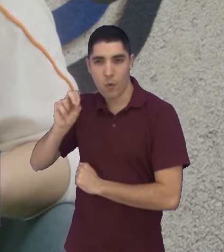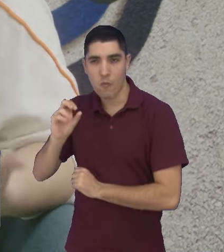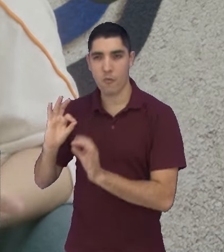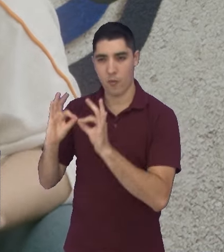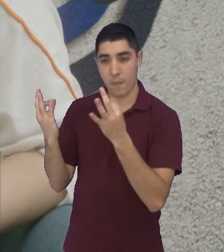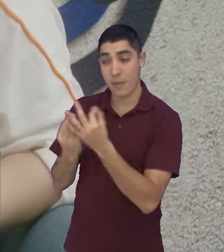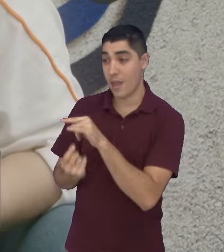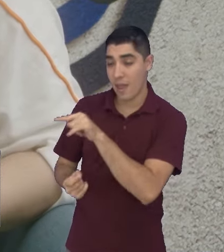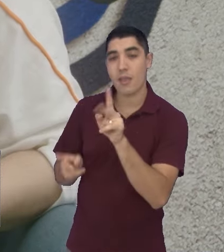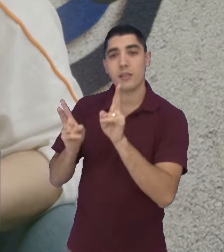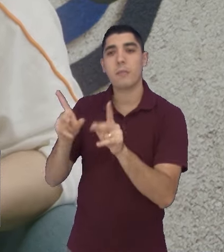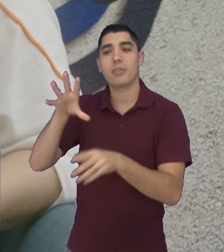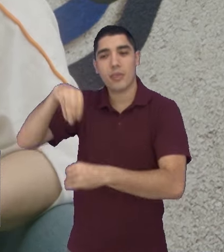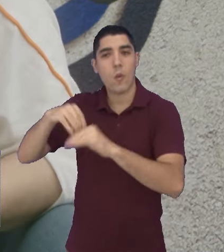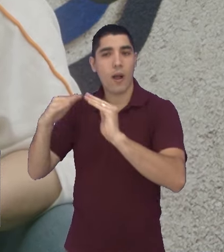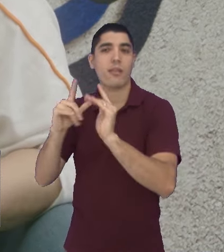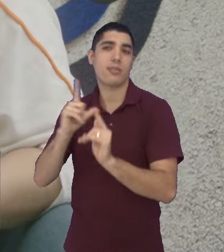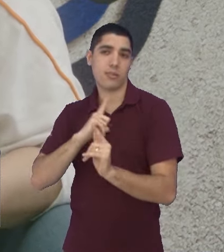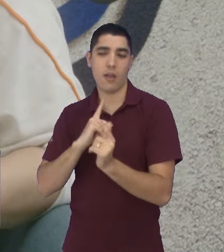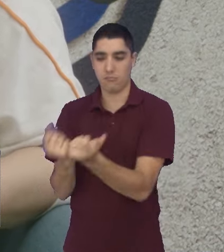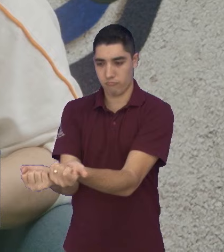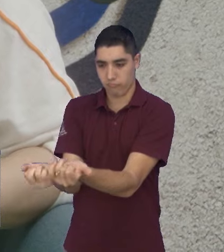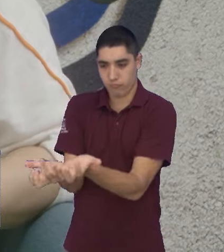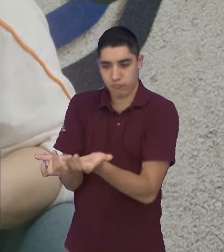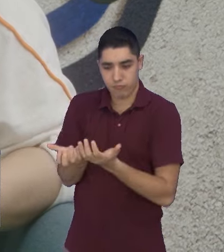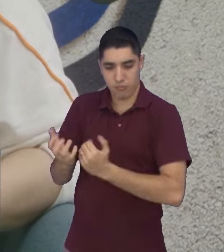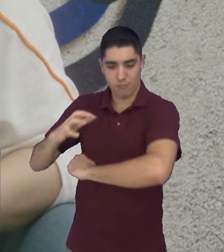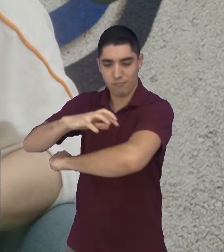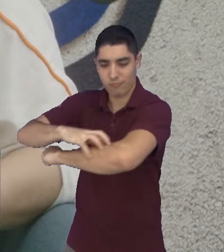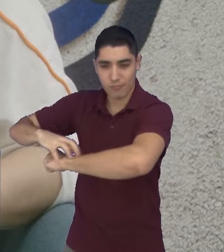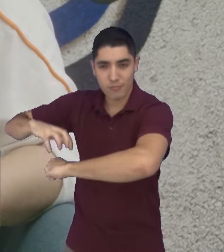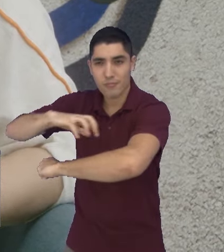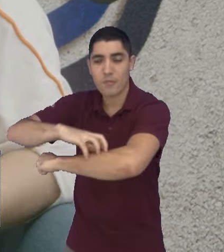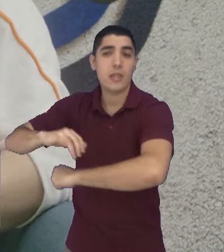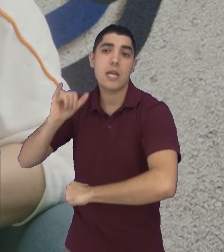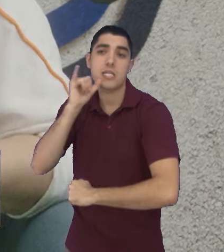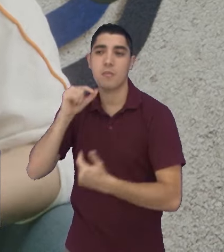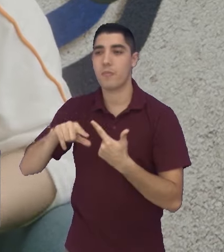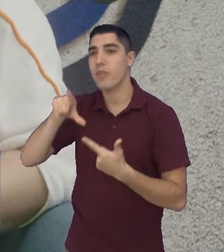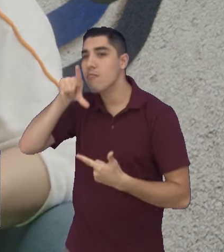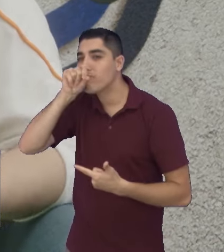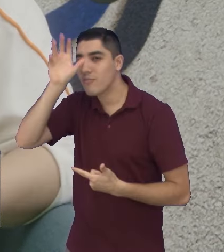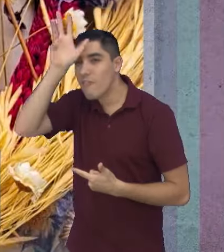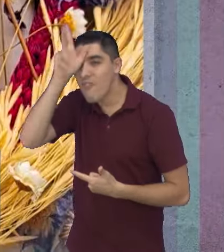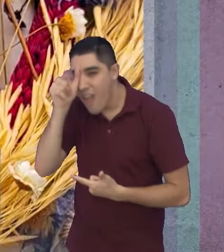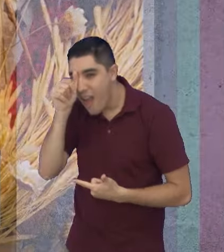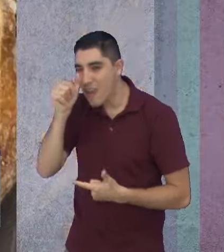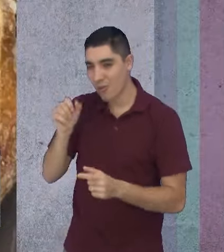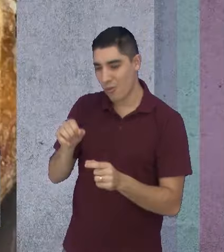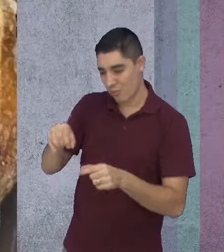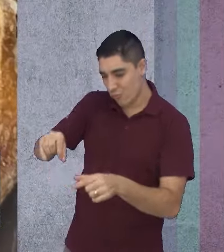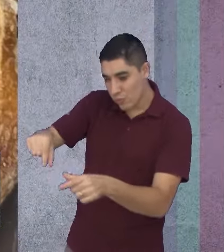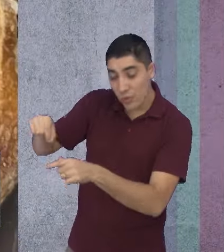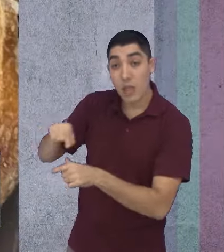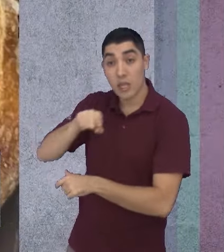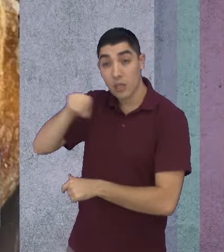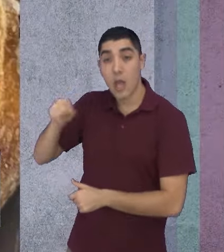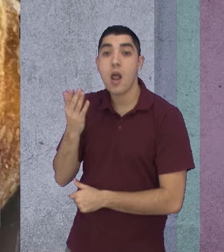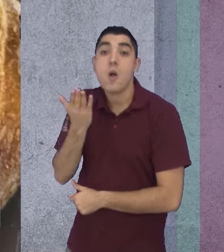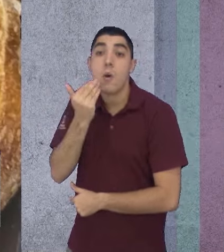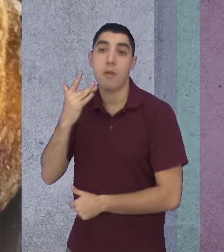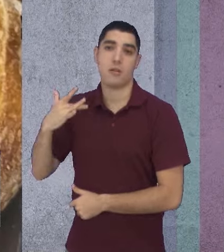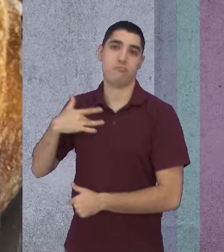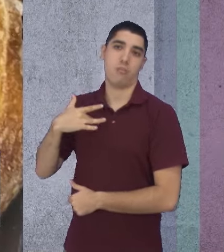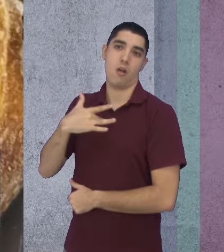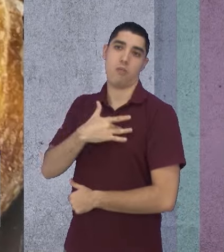de ter horta em casa, criar galinhas, né, e ter uma alimentação mais saudável. Então,